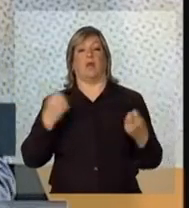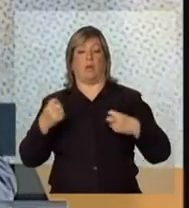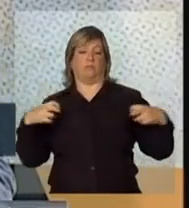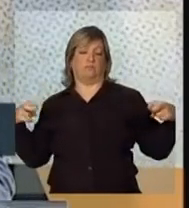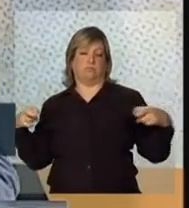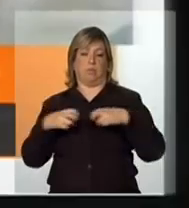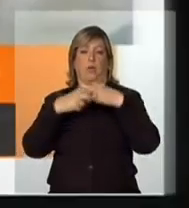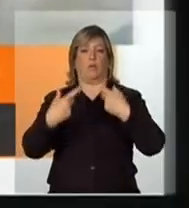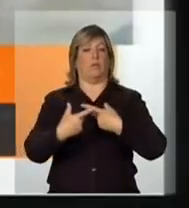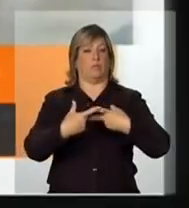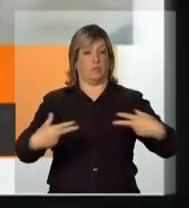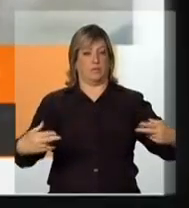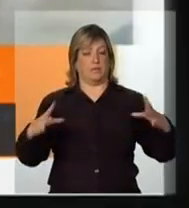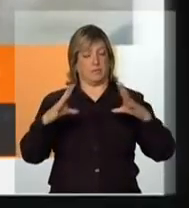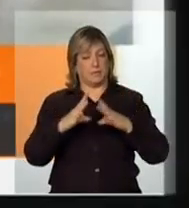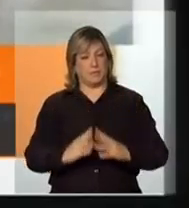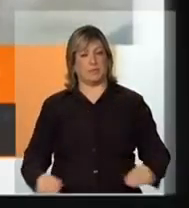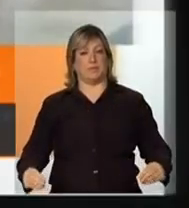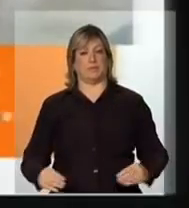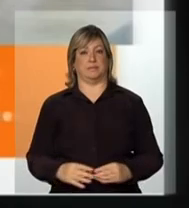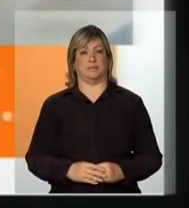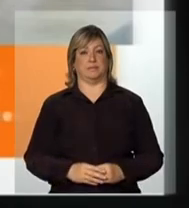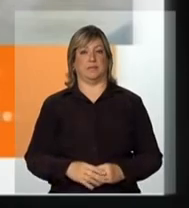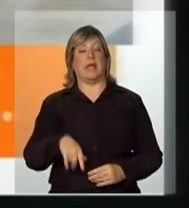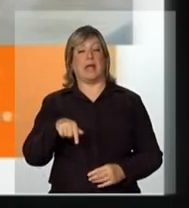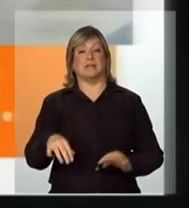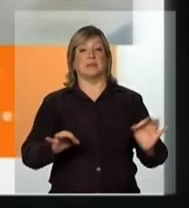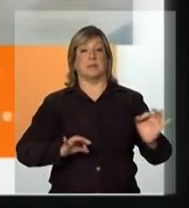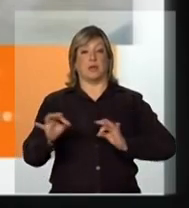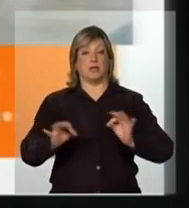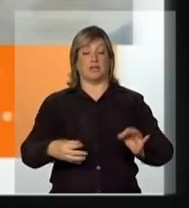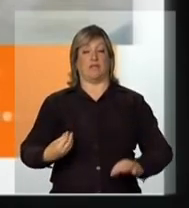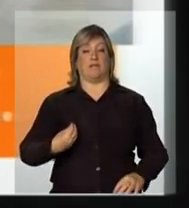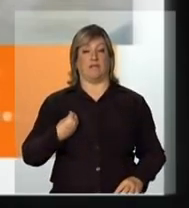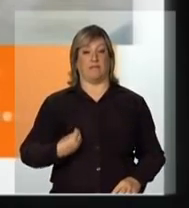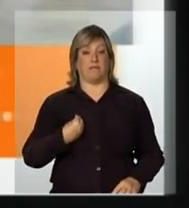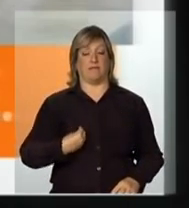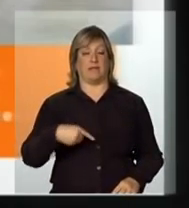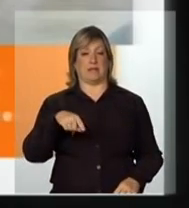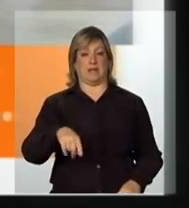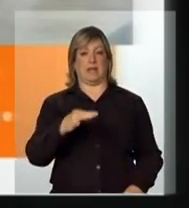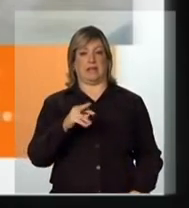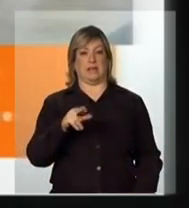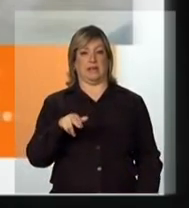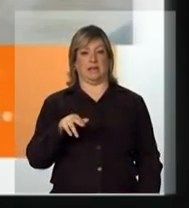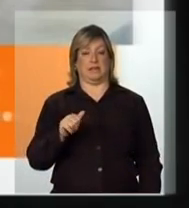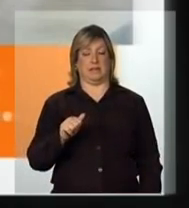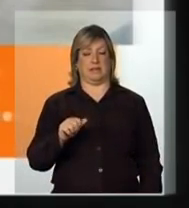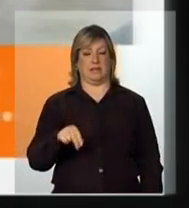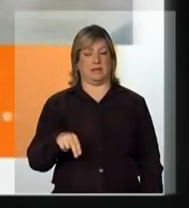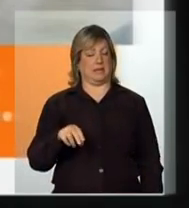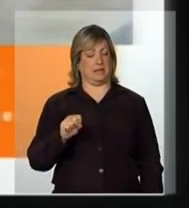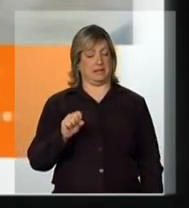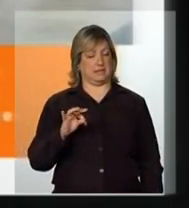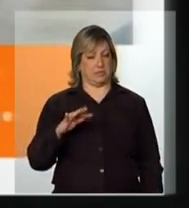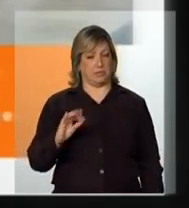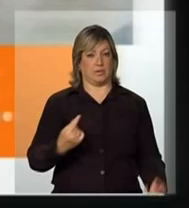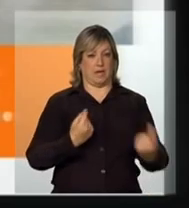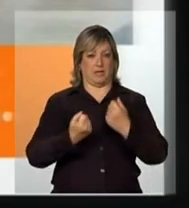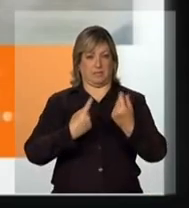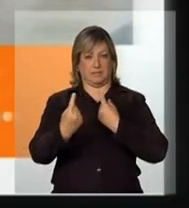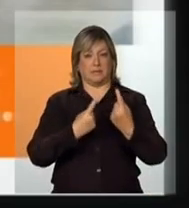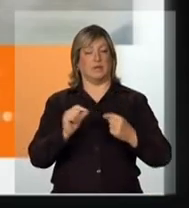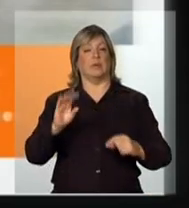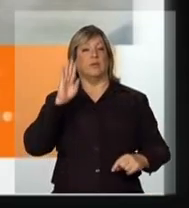transporte. Pode passar? Esse projeto Vida no Trânsito tem três intervenções prioritárias. A primeira é a